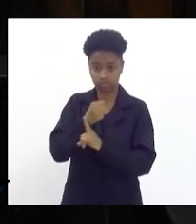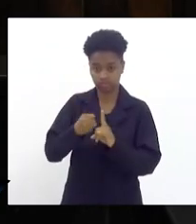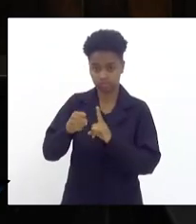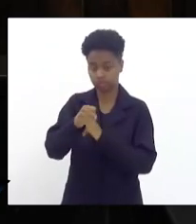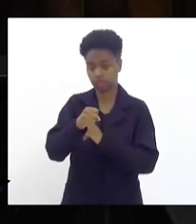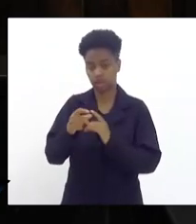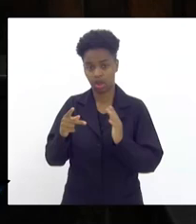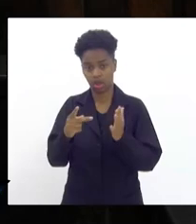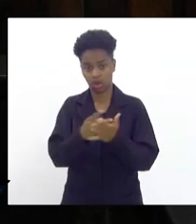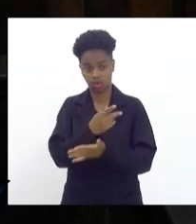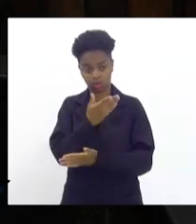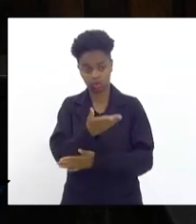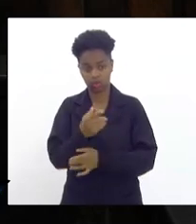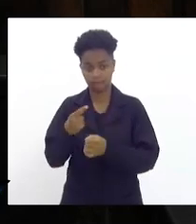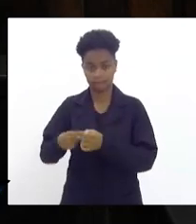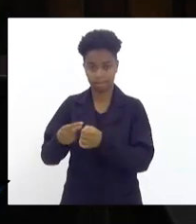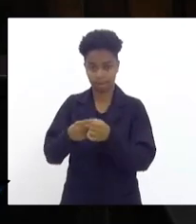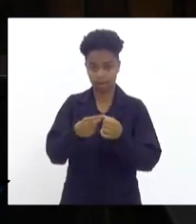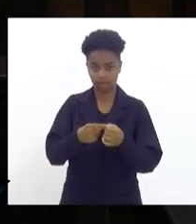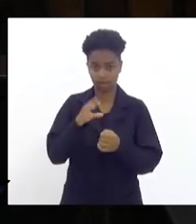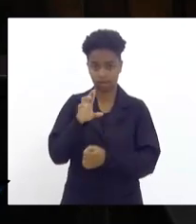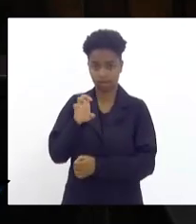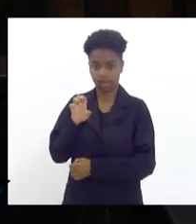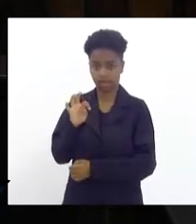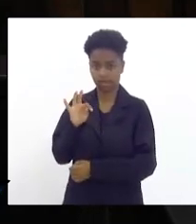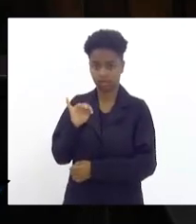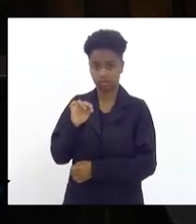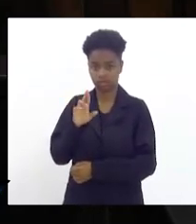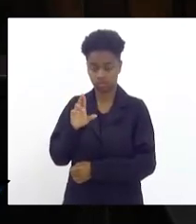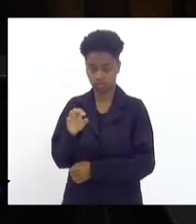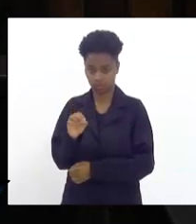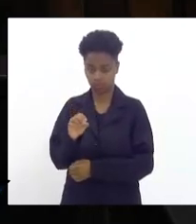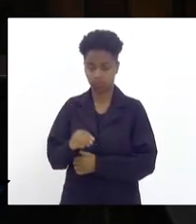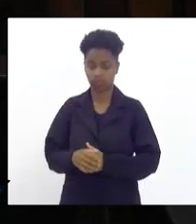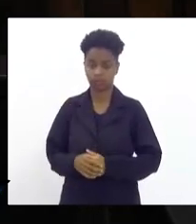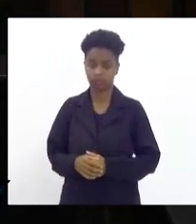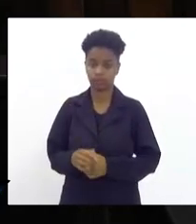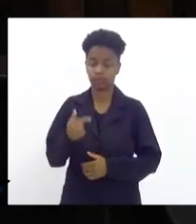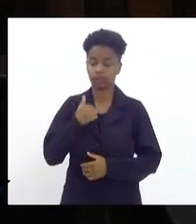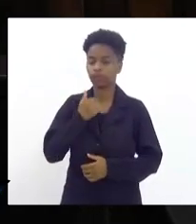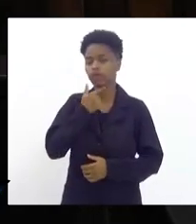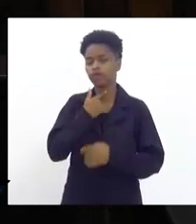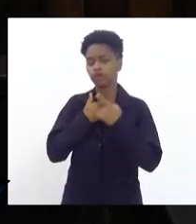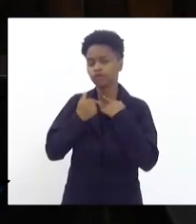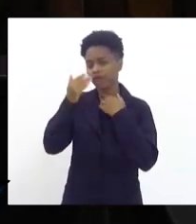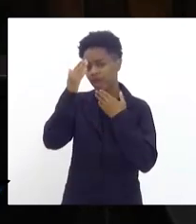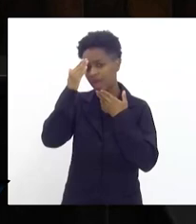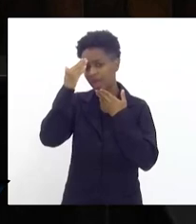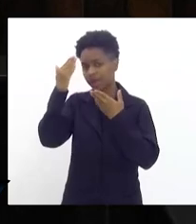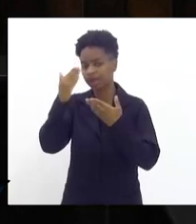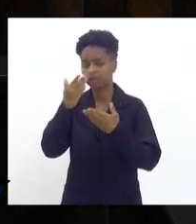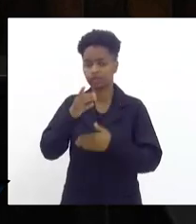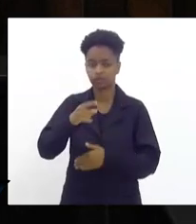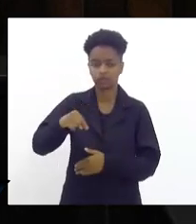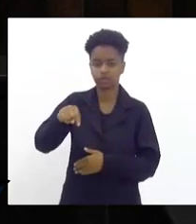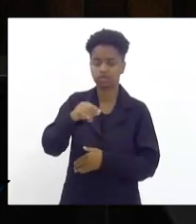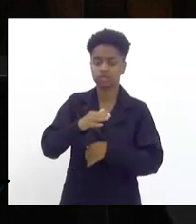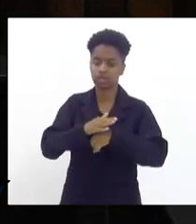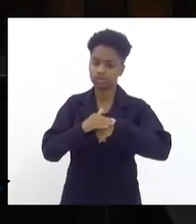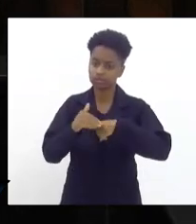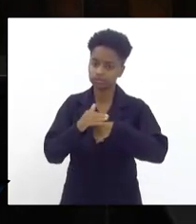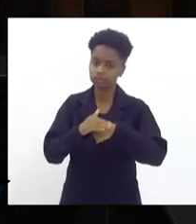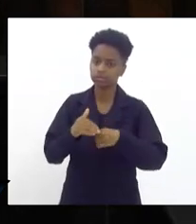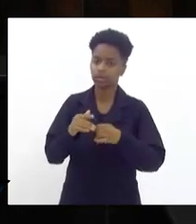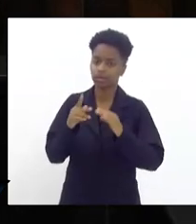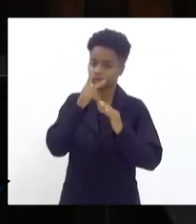presente no bairro Retiro, onde eu quero agradecer o carinho dos moradores